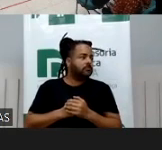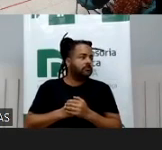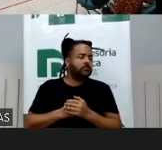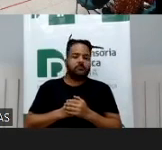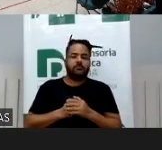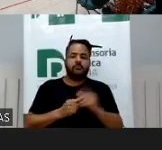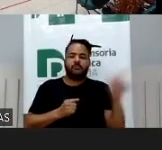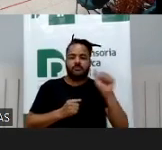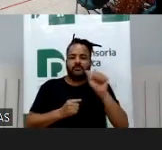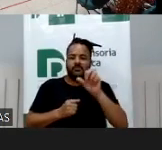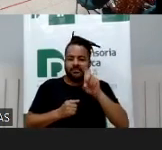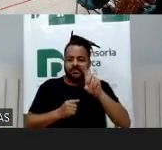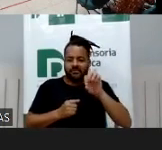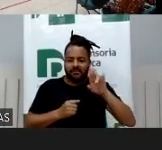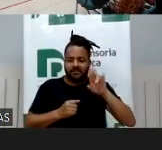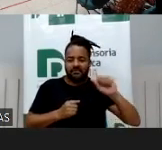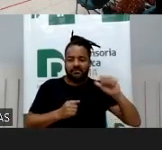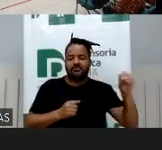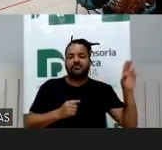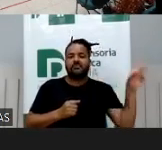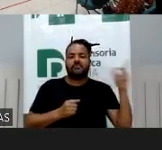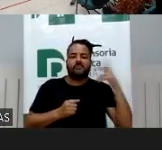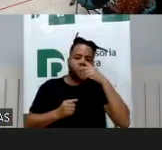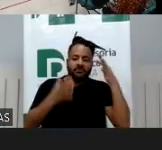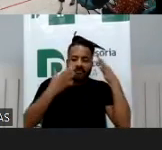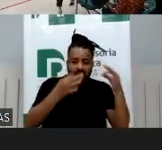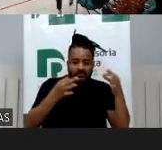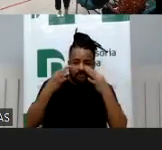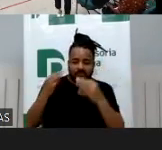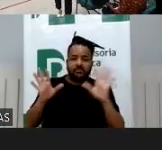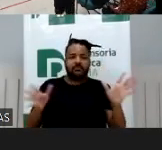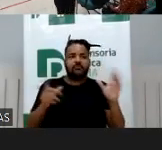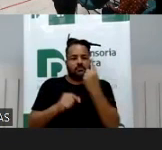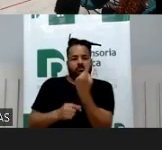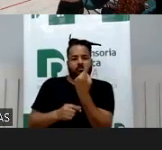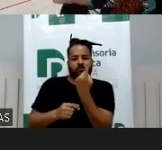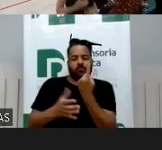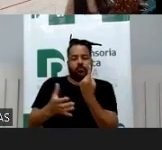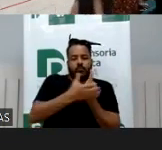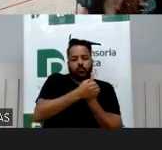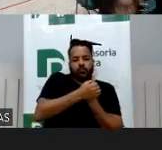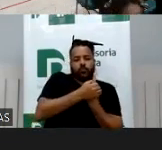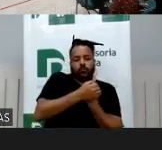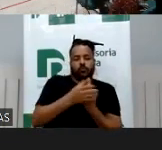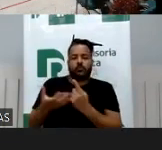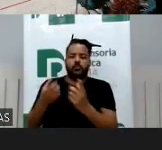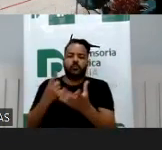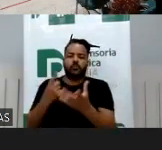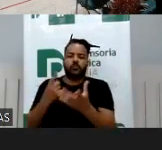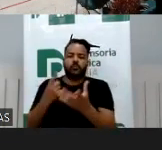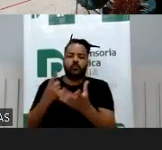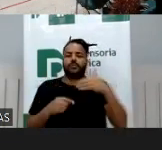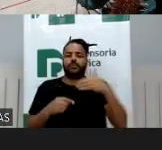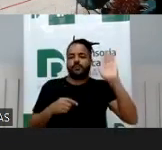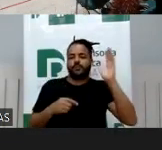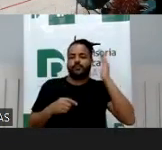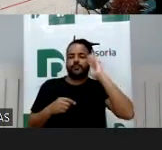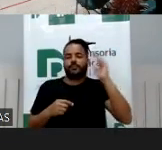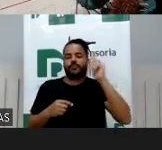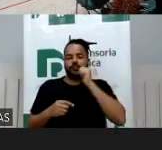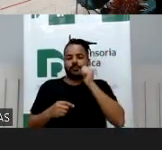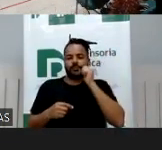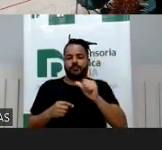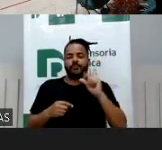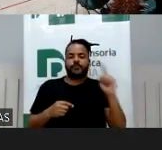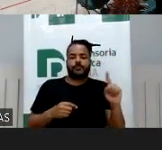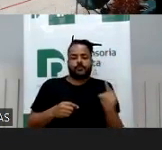Adriano diz que os assistidos só querem guarda unilateral, eu ainda tenho também um contingente muito grande, principalmente de mulheres, né, que desejam a guarda